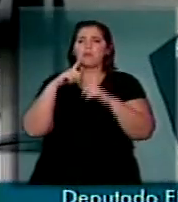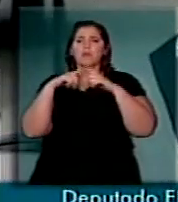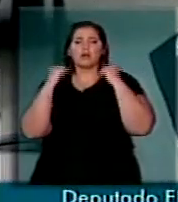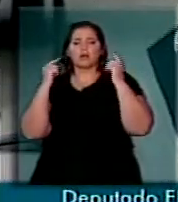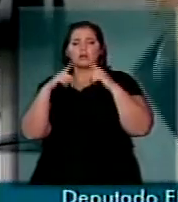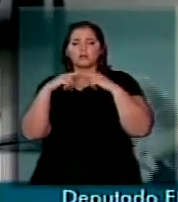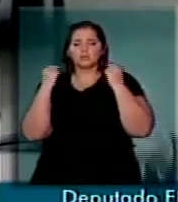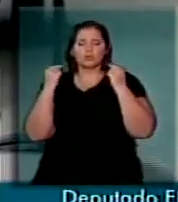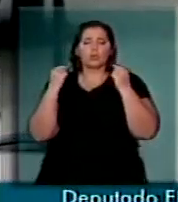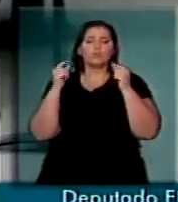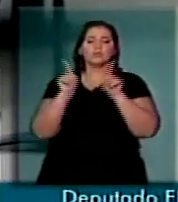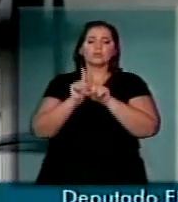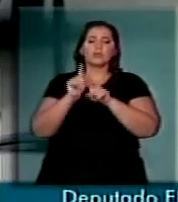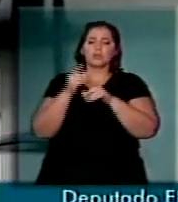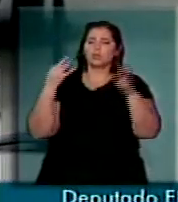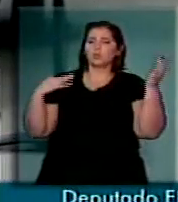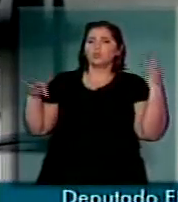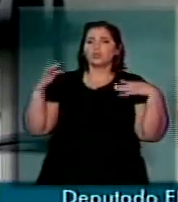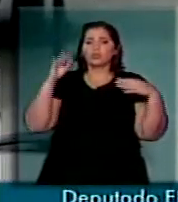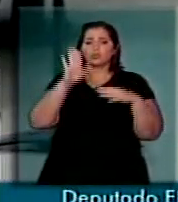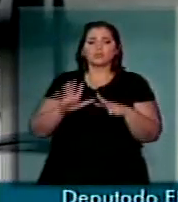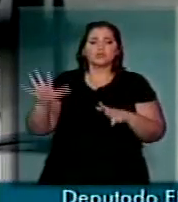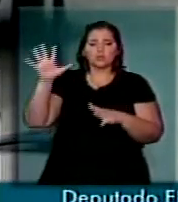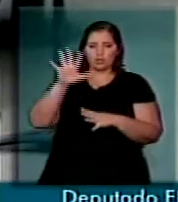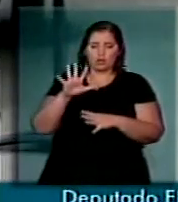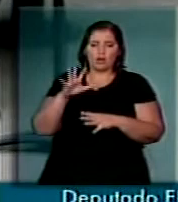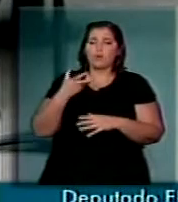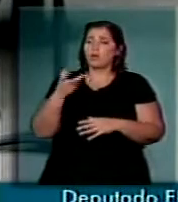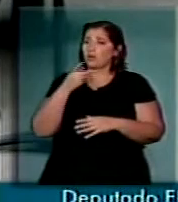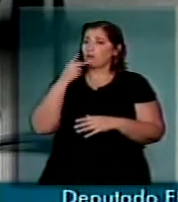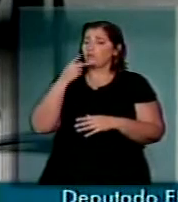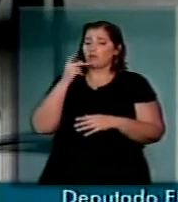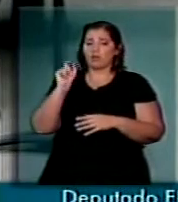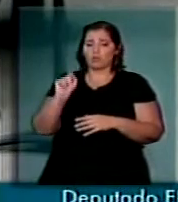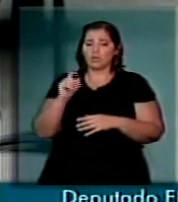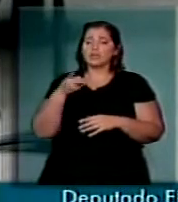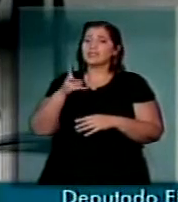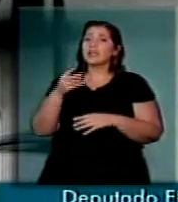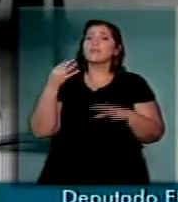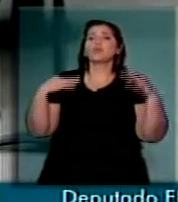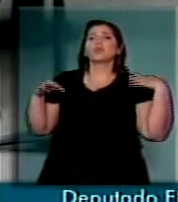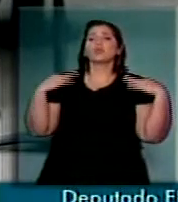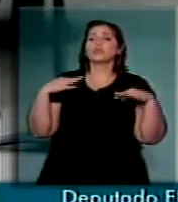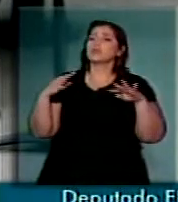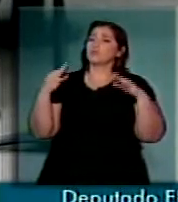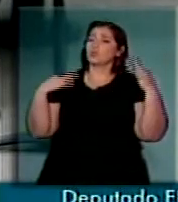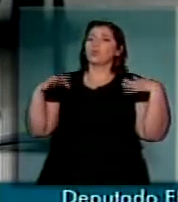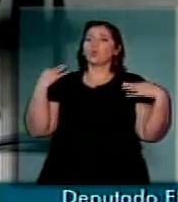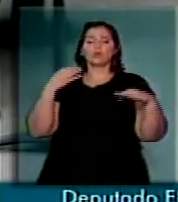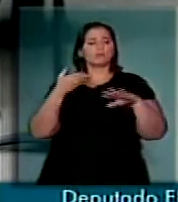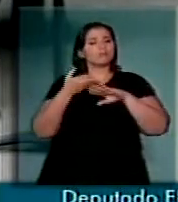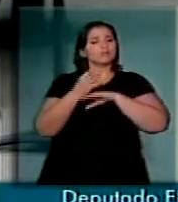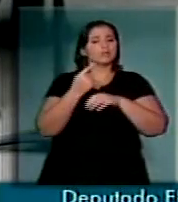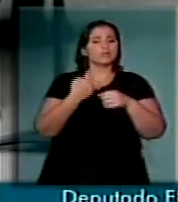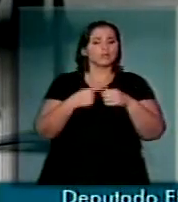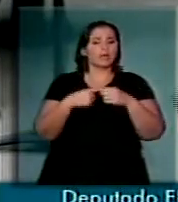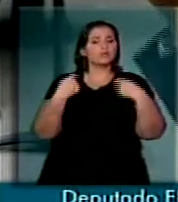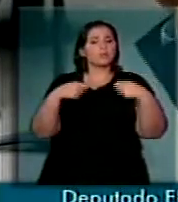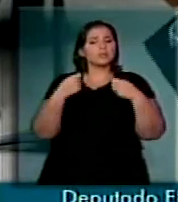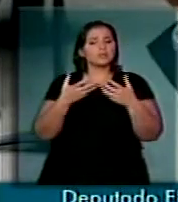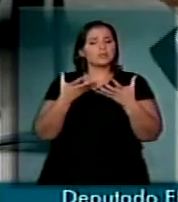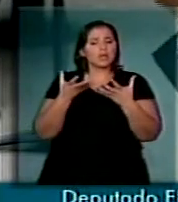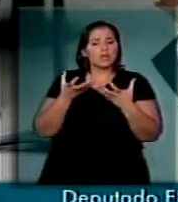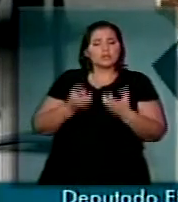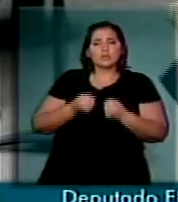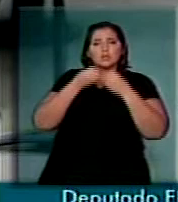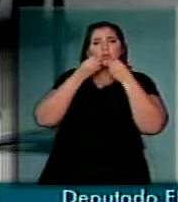e o turismo de um modo geral. Quer dizer que toda vez que o turista chega em uma cidade, ele deve ser bem recebido, que ele vem